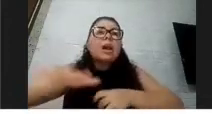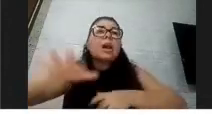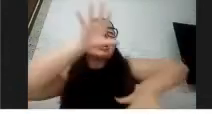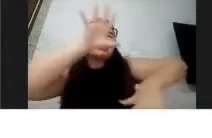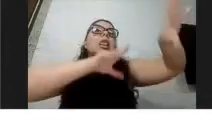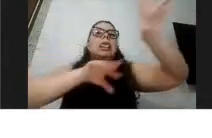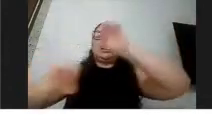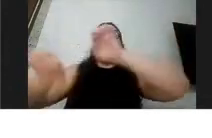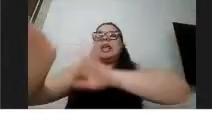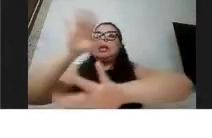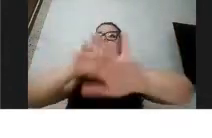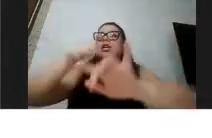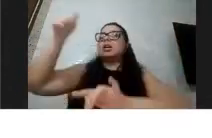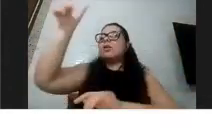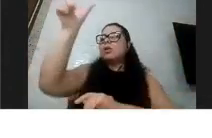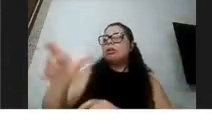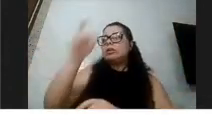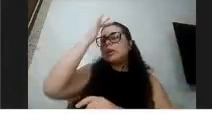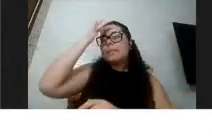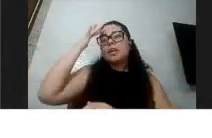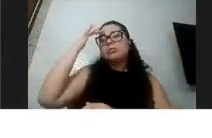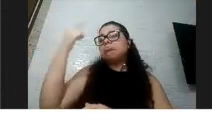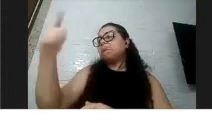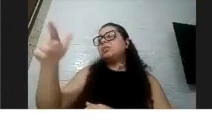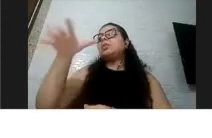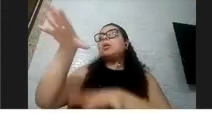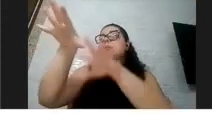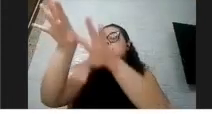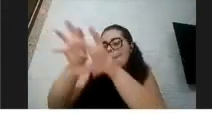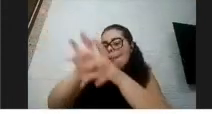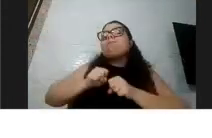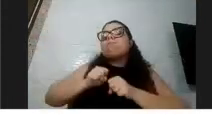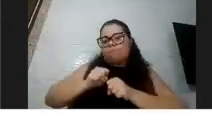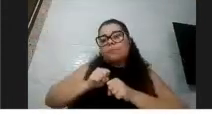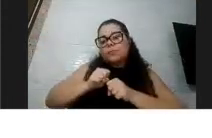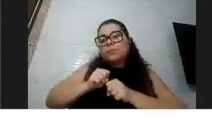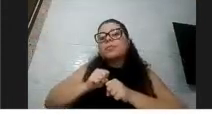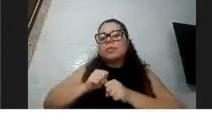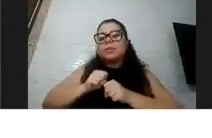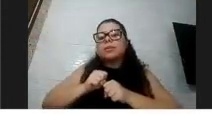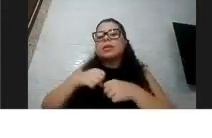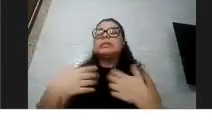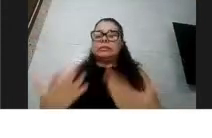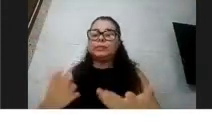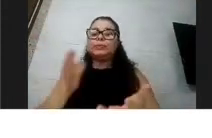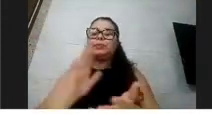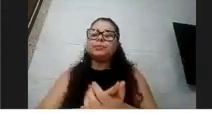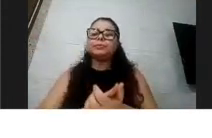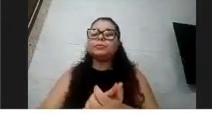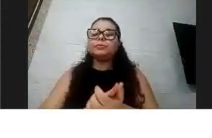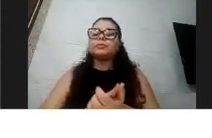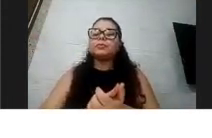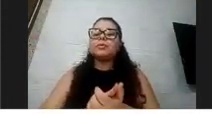pessoa que não está com a doença pode adquirir, se contaminar através dessas